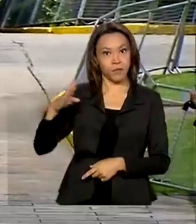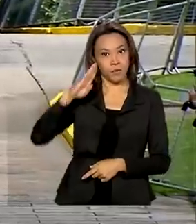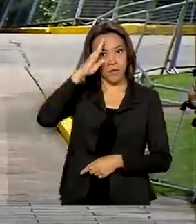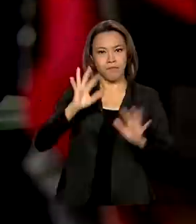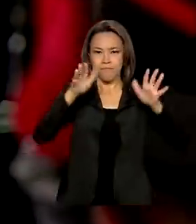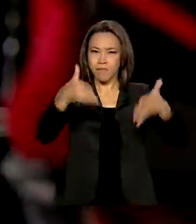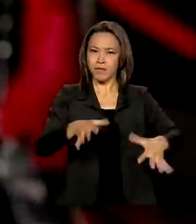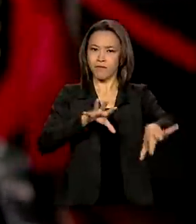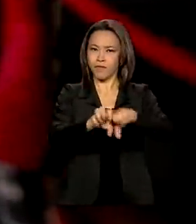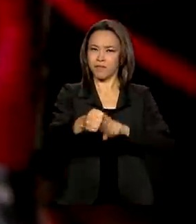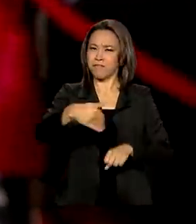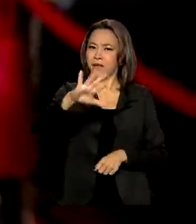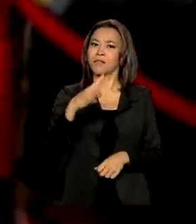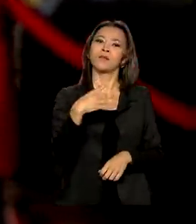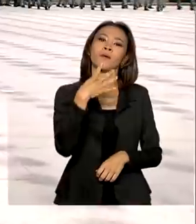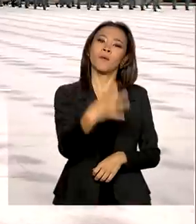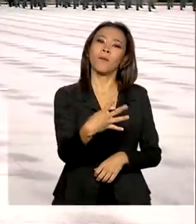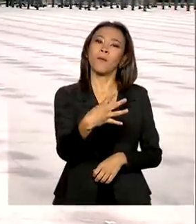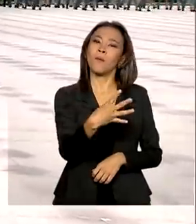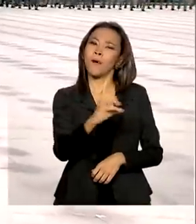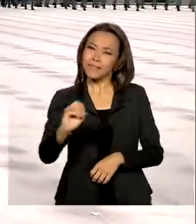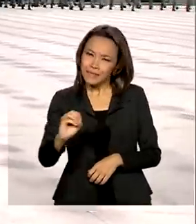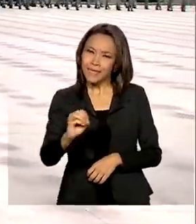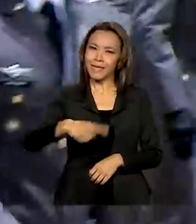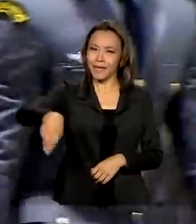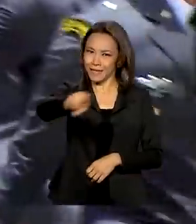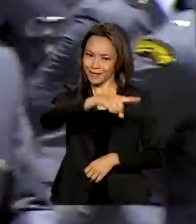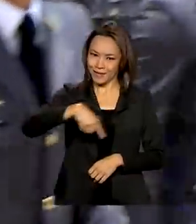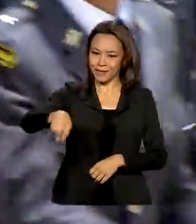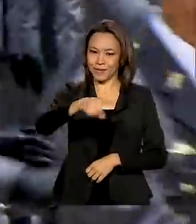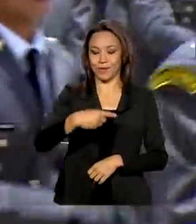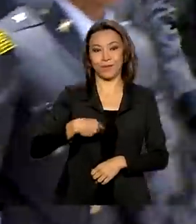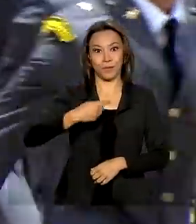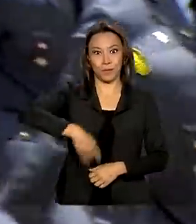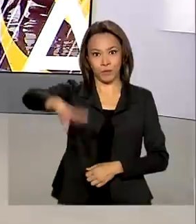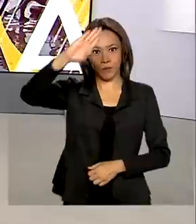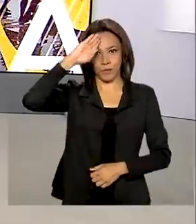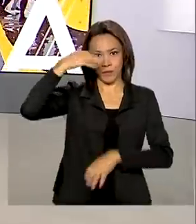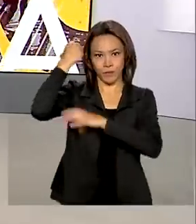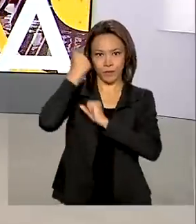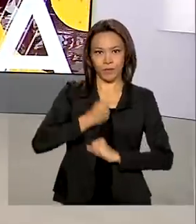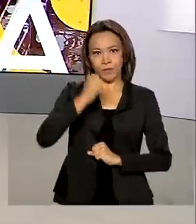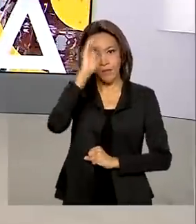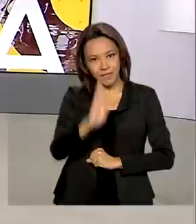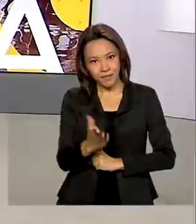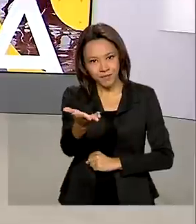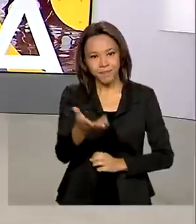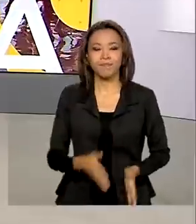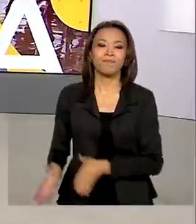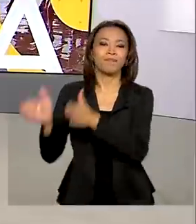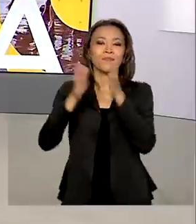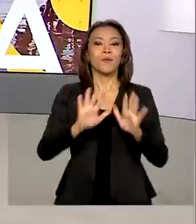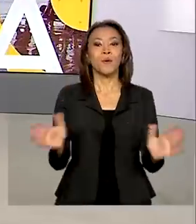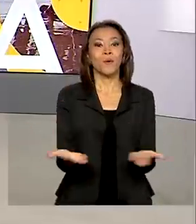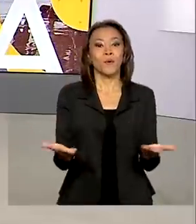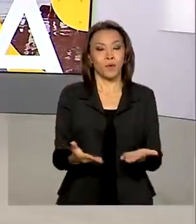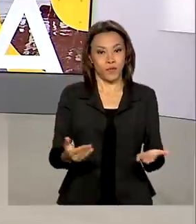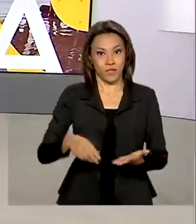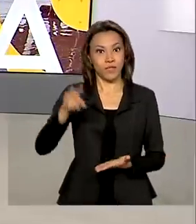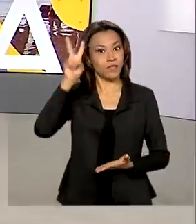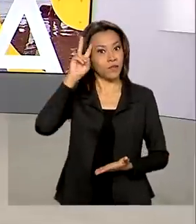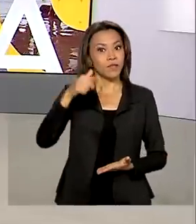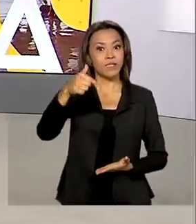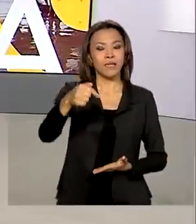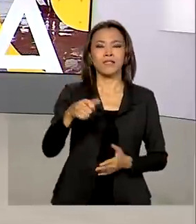da formatura de mais de 400 aspirantes a oficial do Exército Brasileiro. Hoje é segunda-feira, 7 de